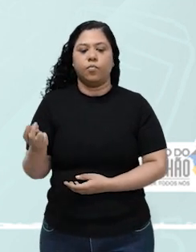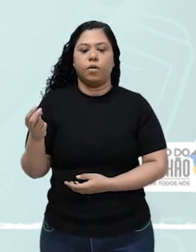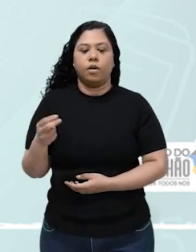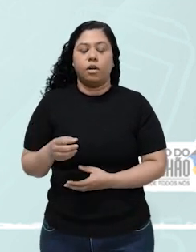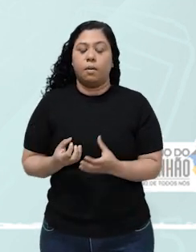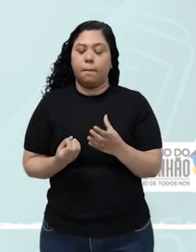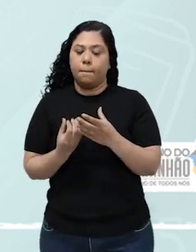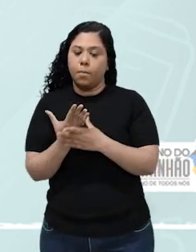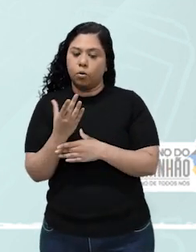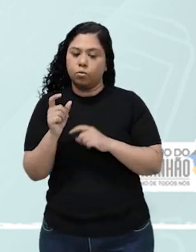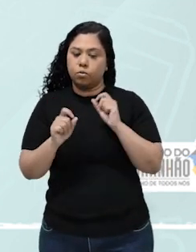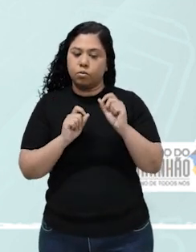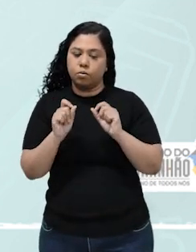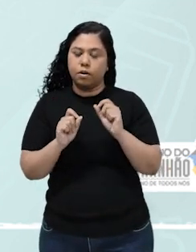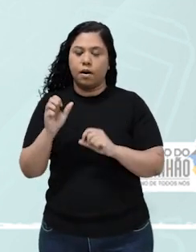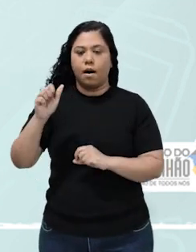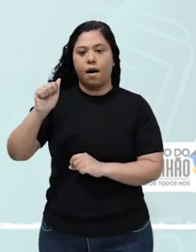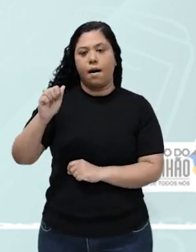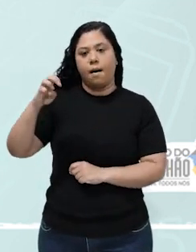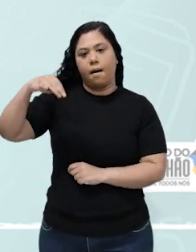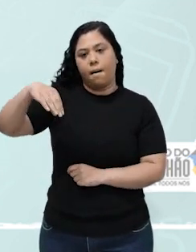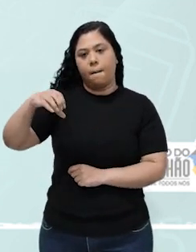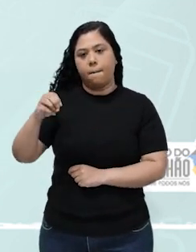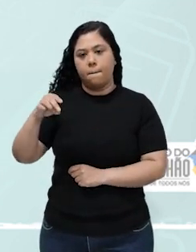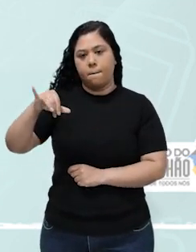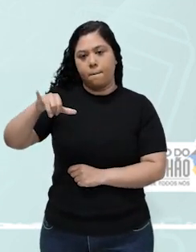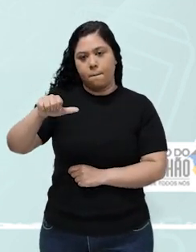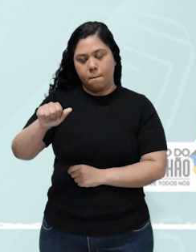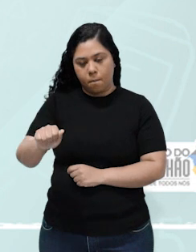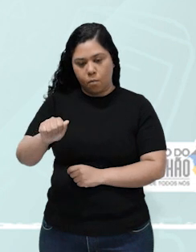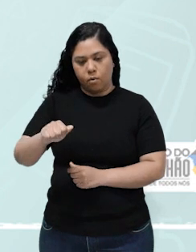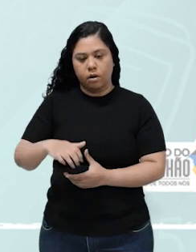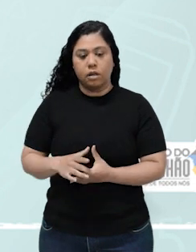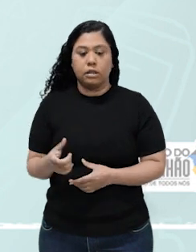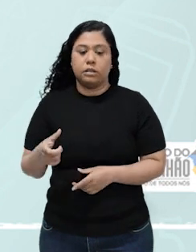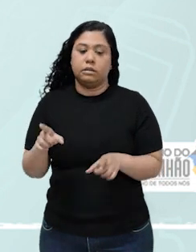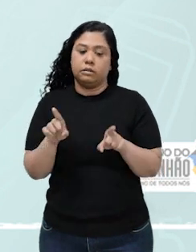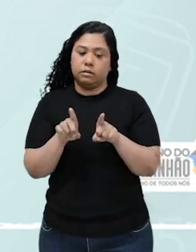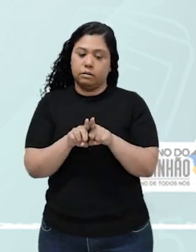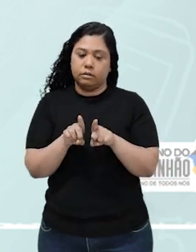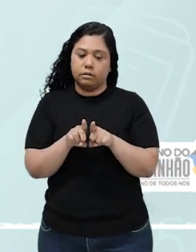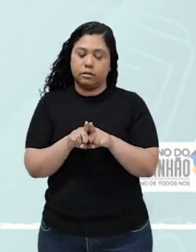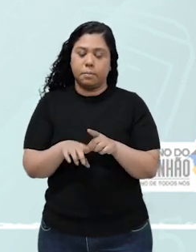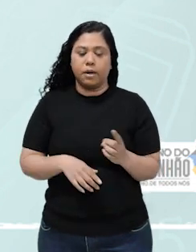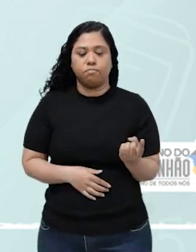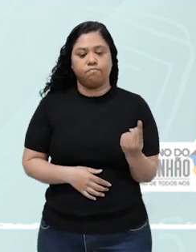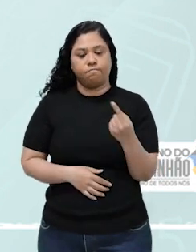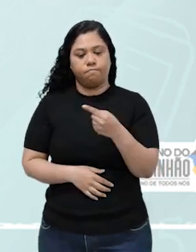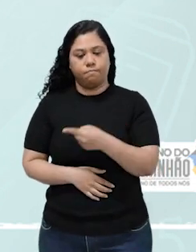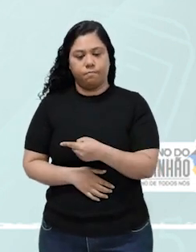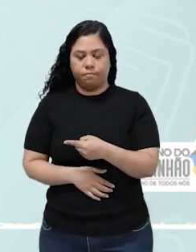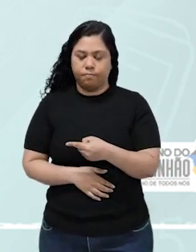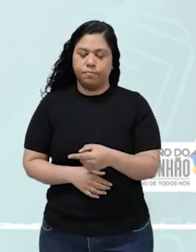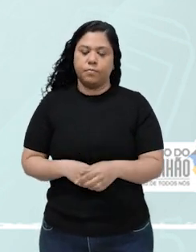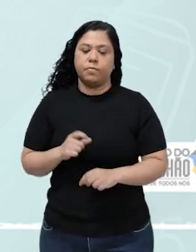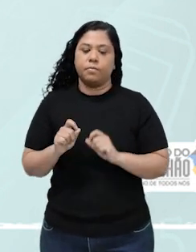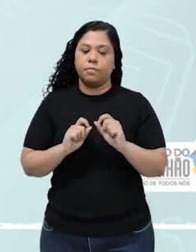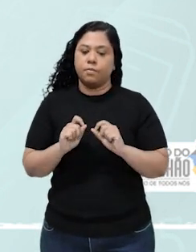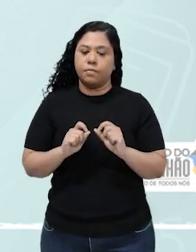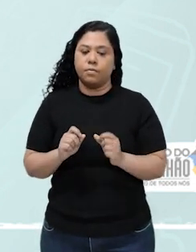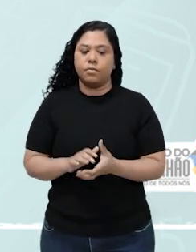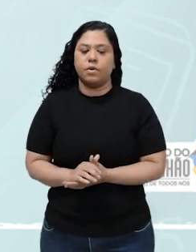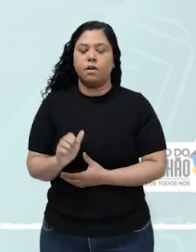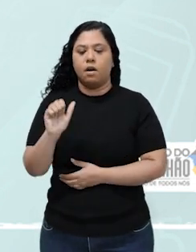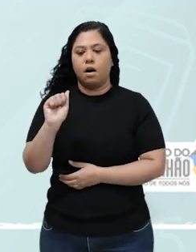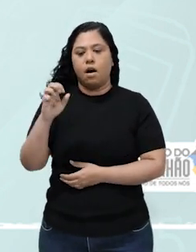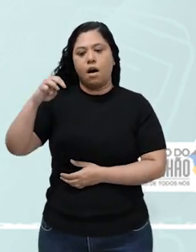produzindo amônia, sentido direto. E temos também o inverso, que é justamente